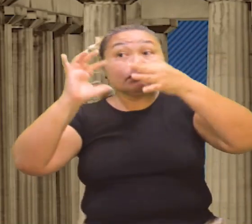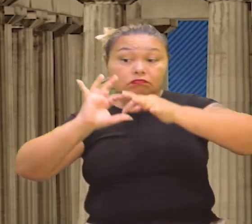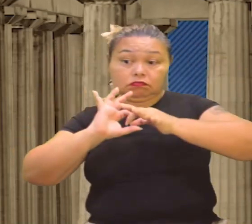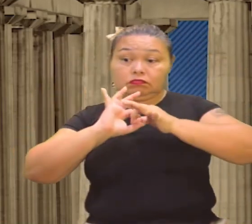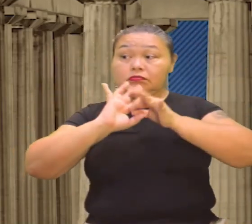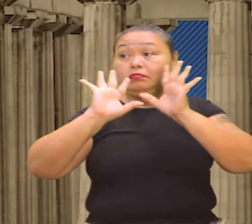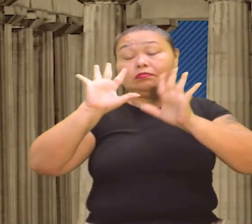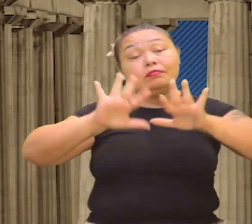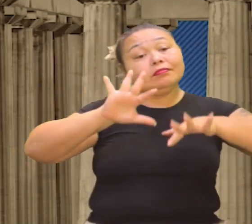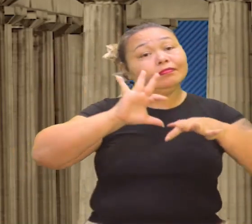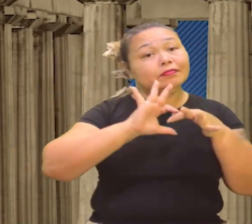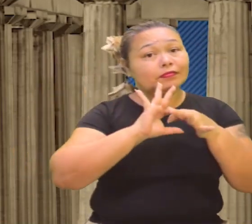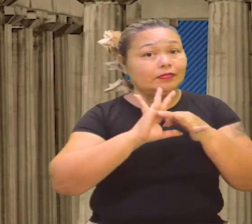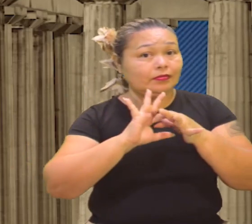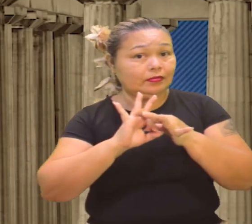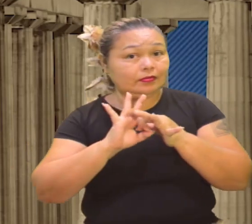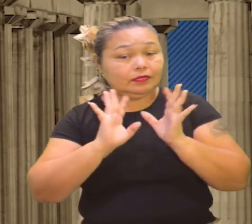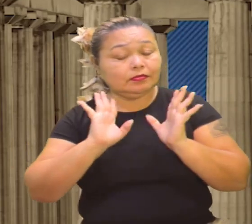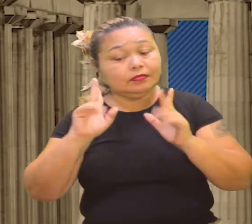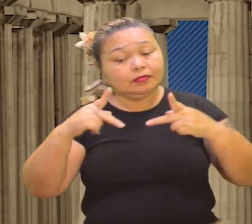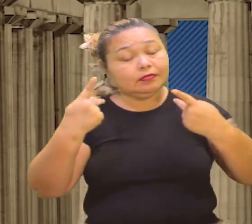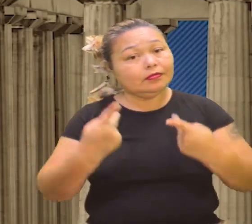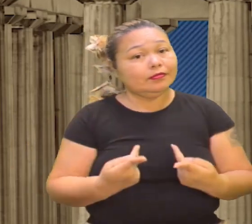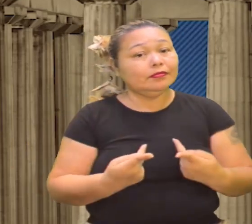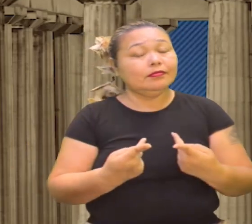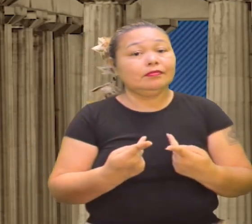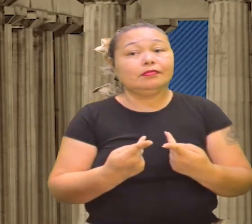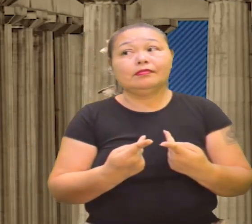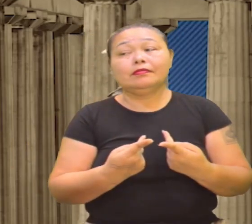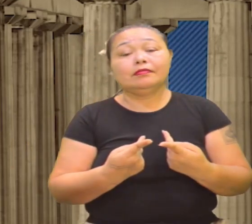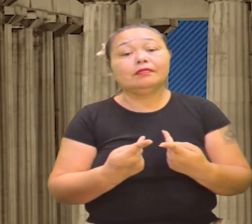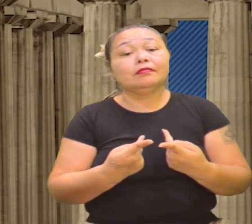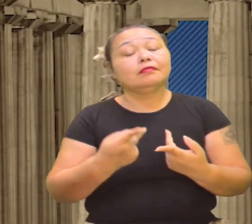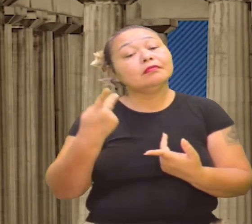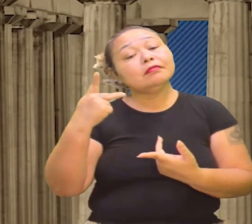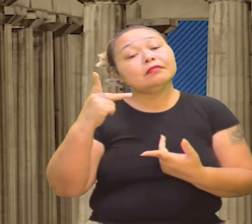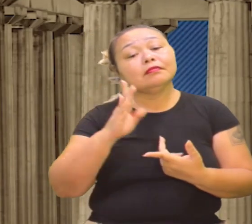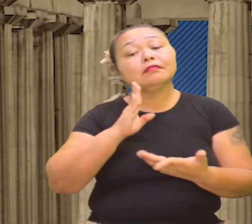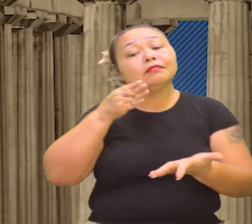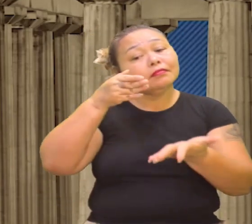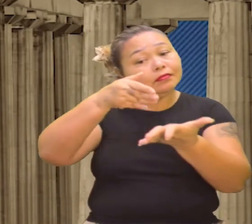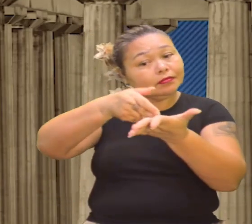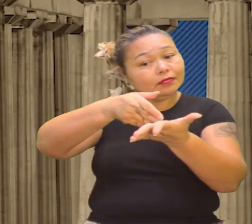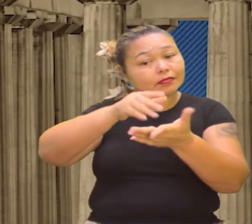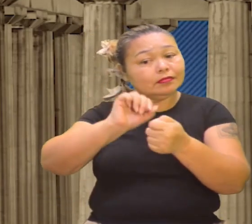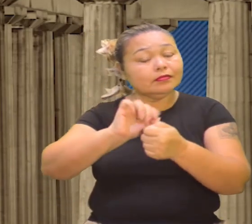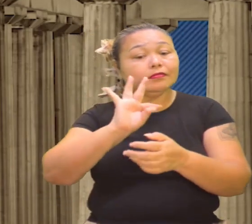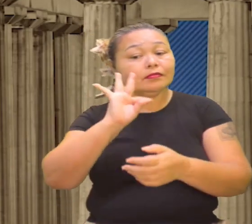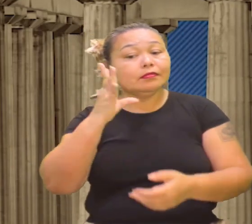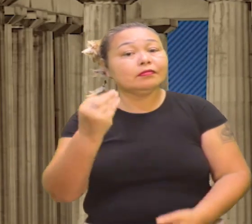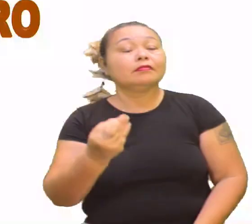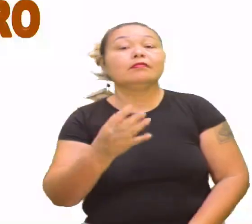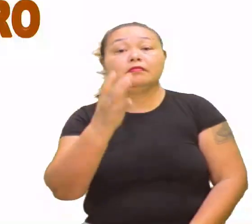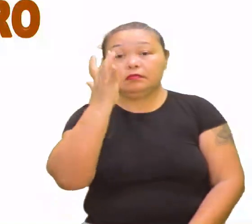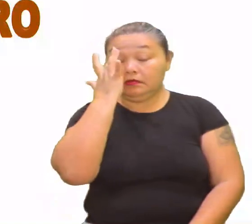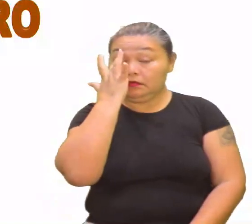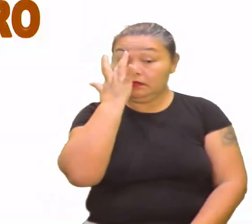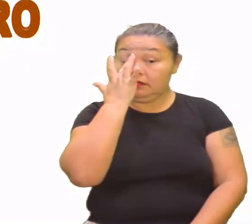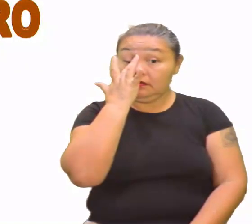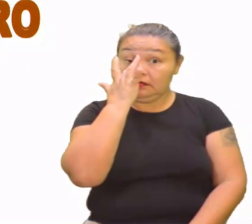conforme o contexto, tá? Para o ser humano, para ser o centro de tudo, tá? Vamos lá, voltando, olha aí.